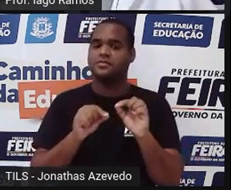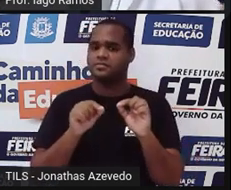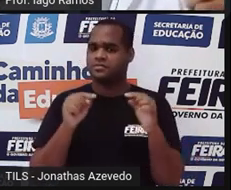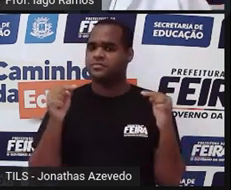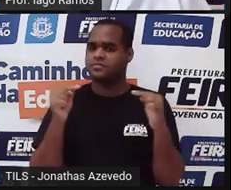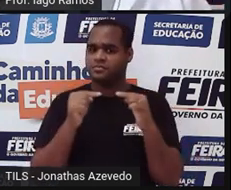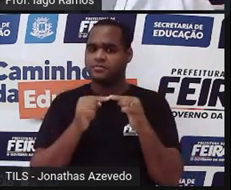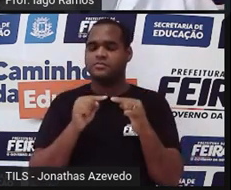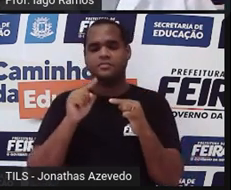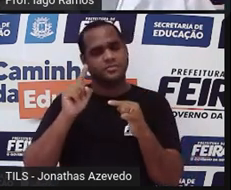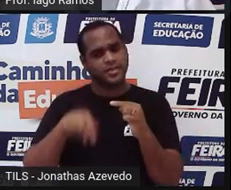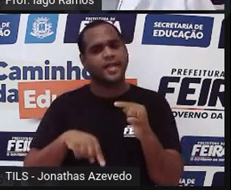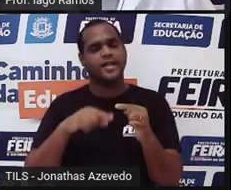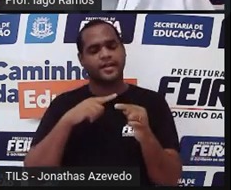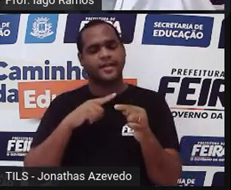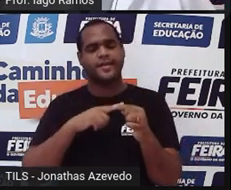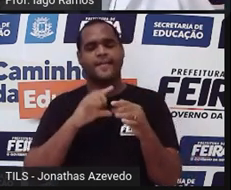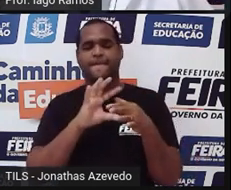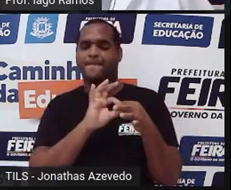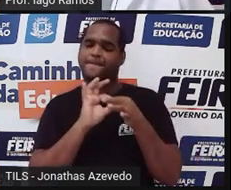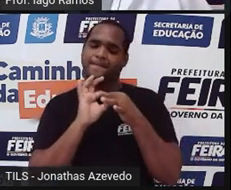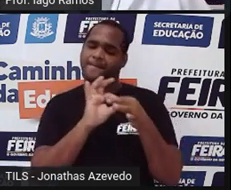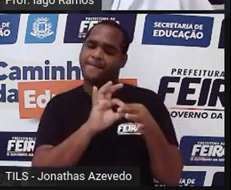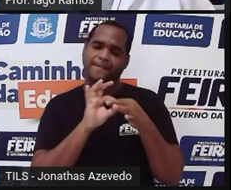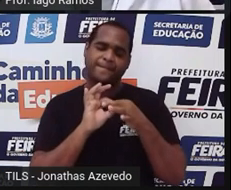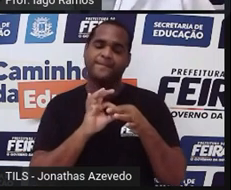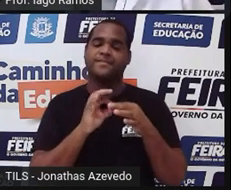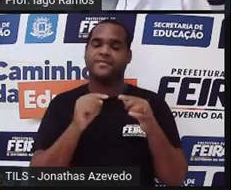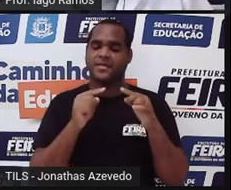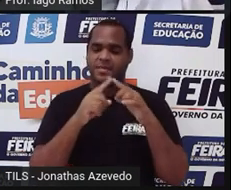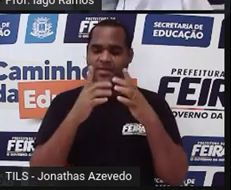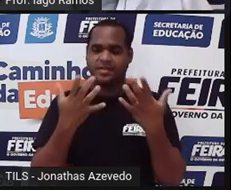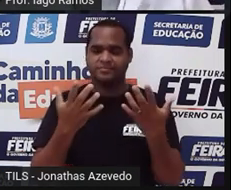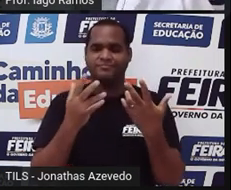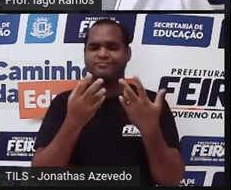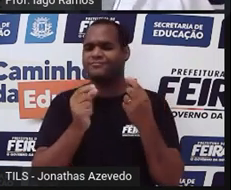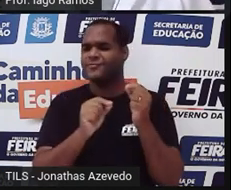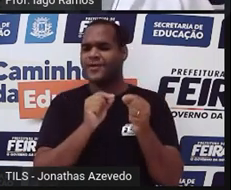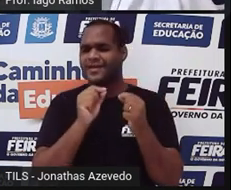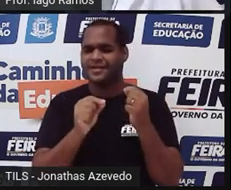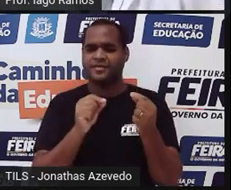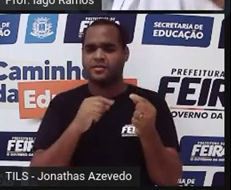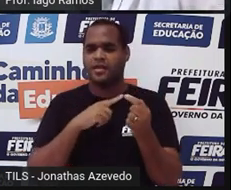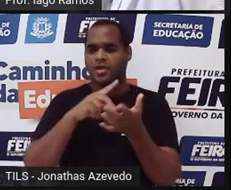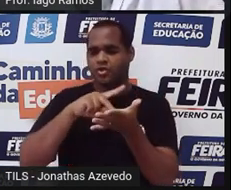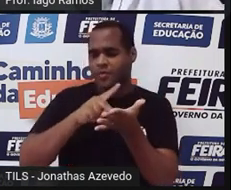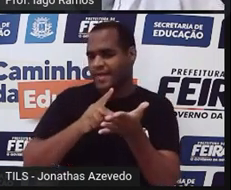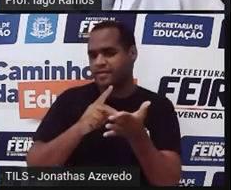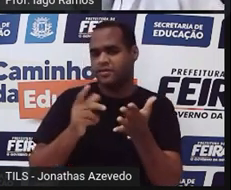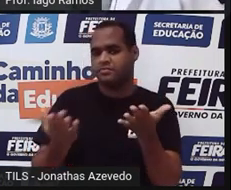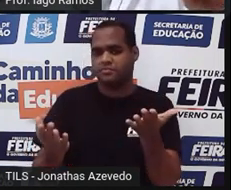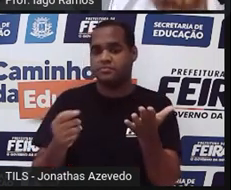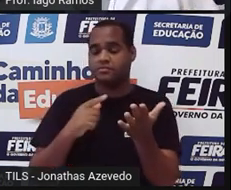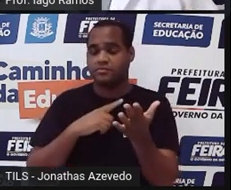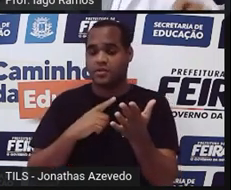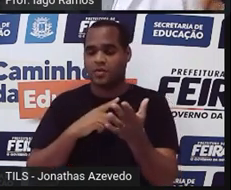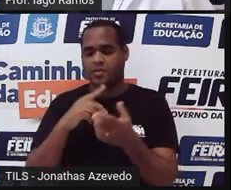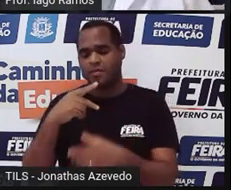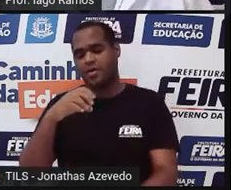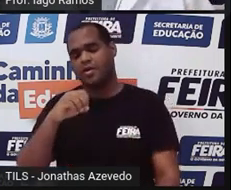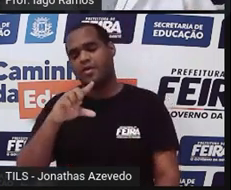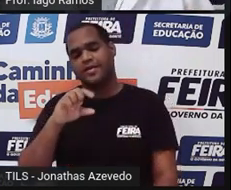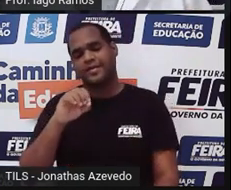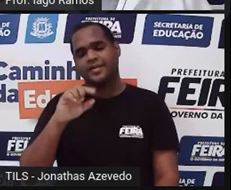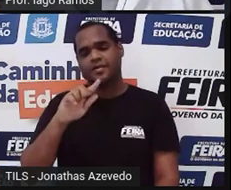que está ligado a uma figura geométrica, a um polígono, que a gente